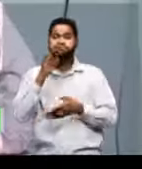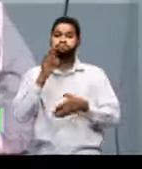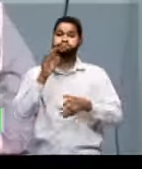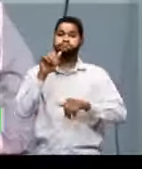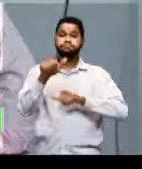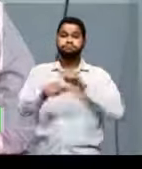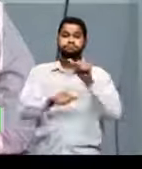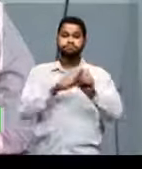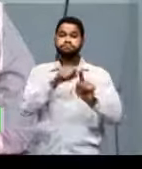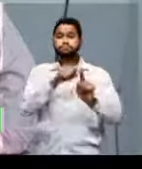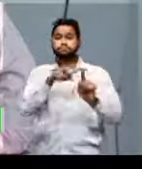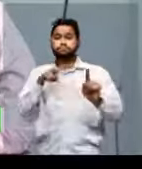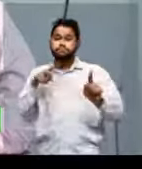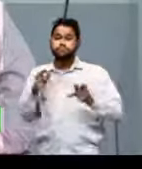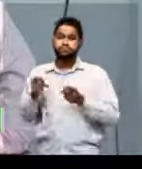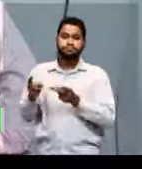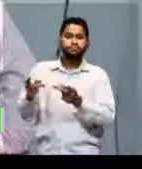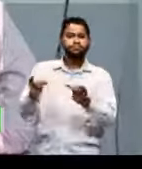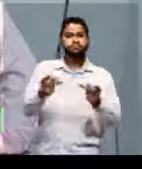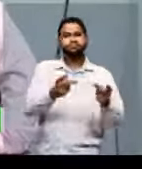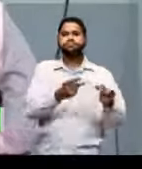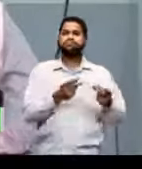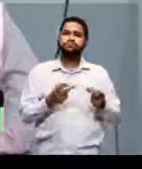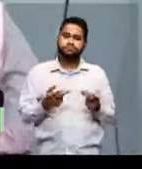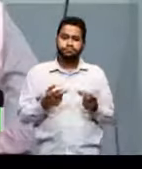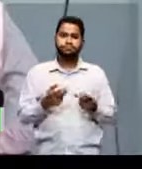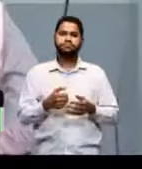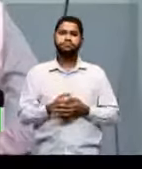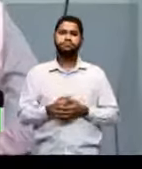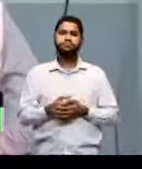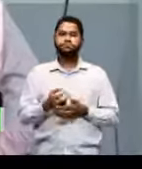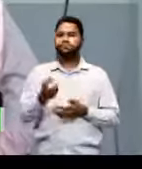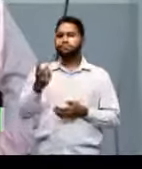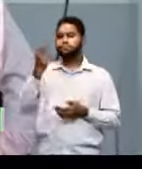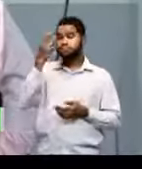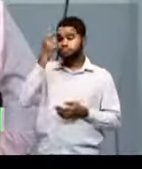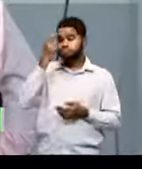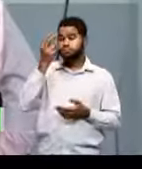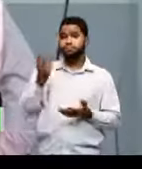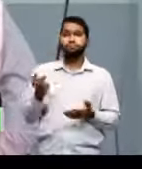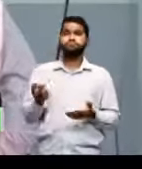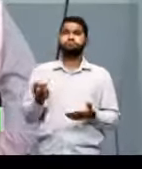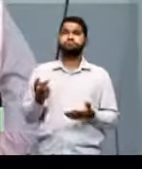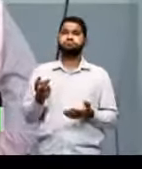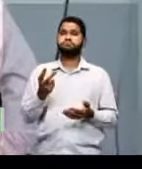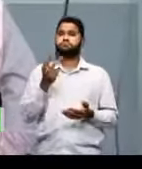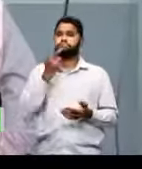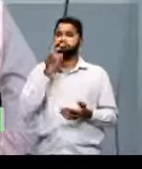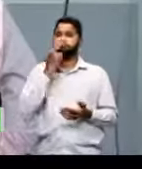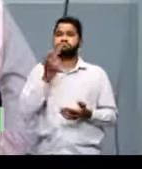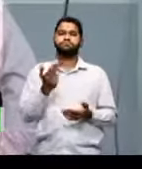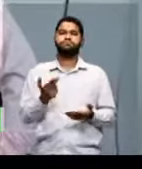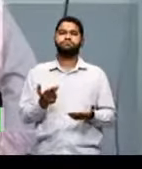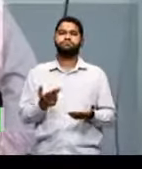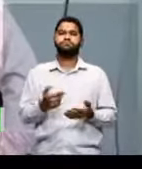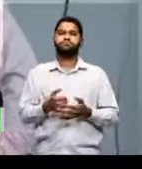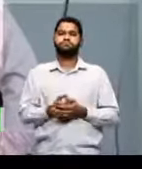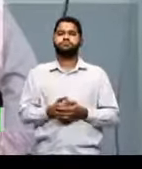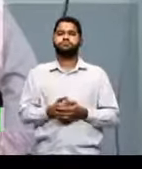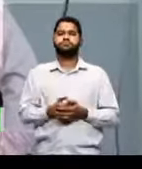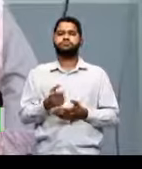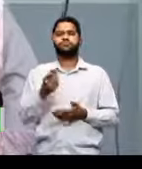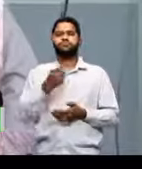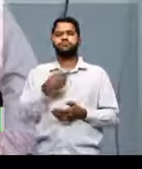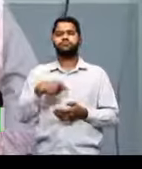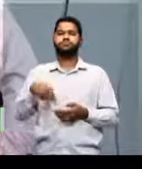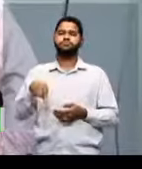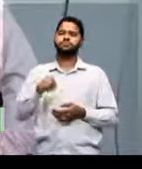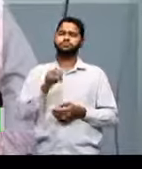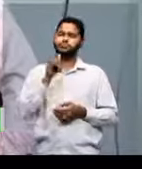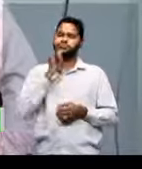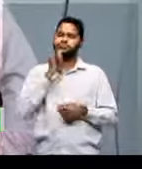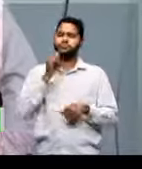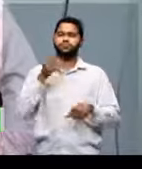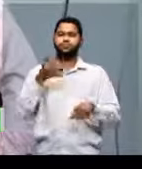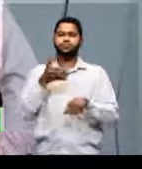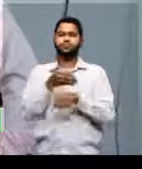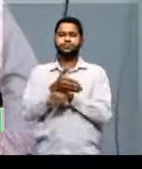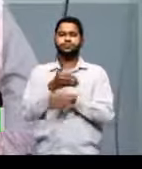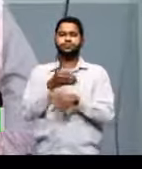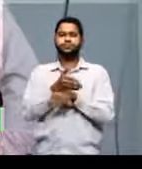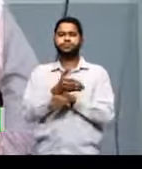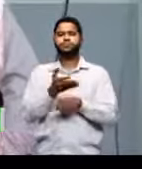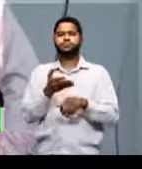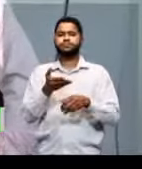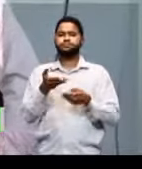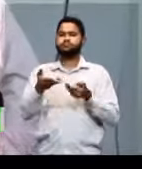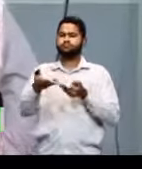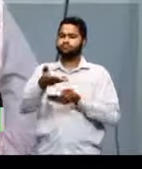num objeto comercial, a cultura deixa de ser aquela instância onde nós vamos reproduzir